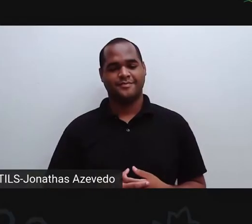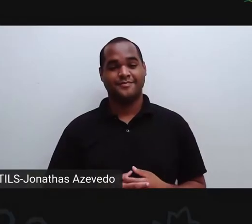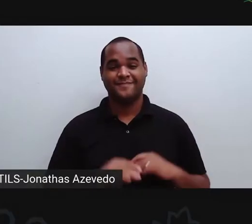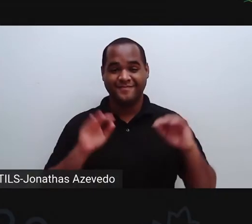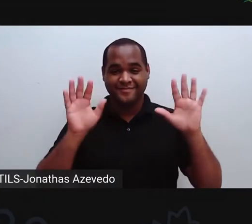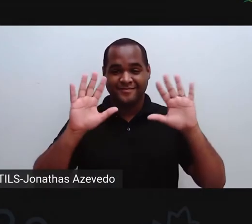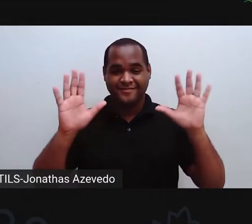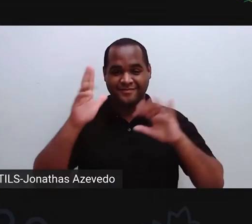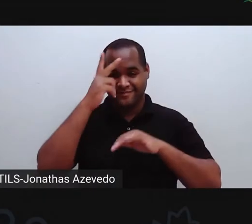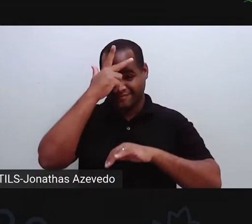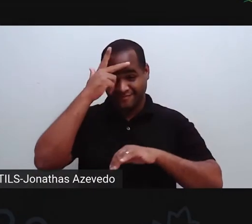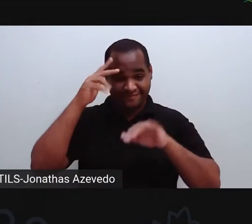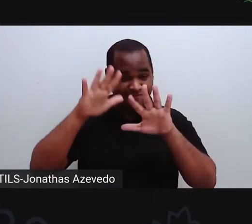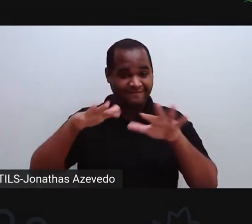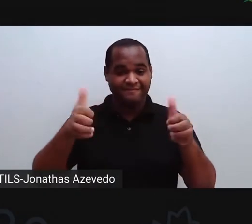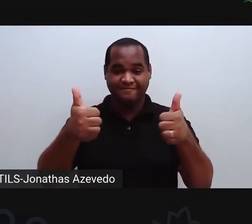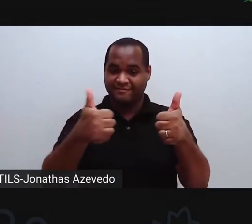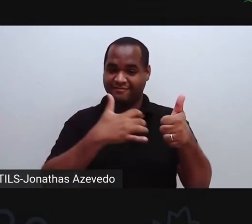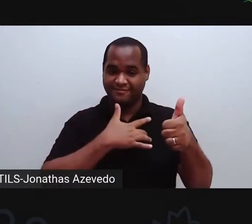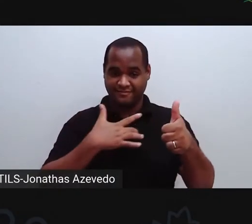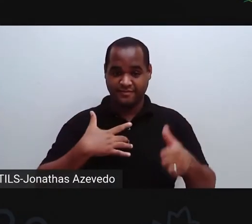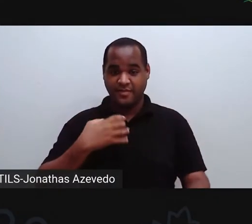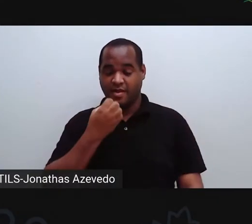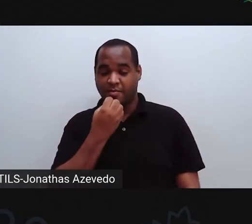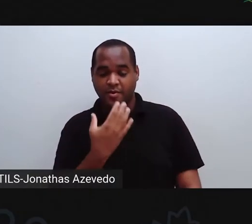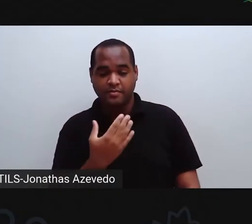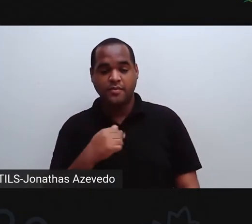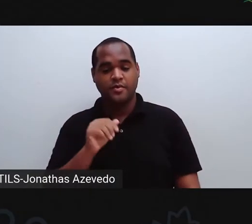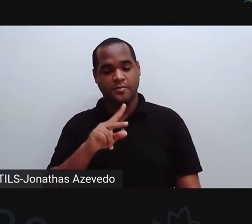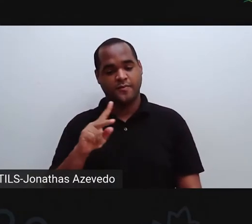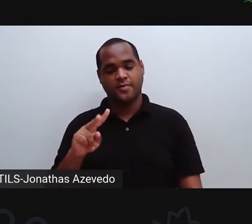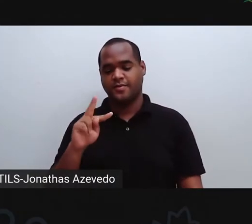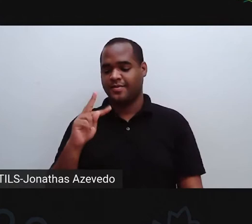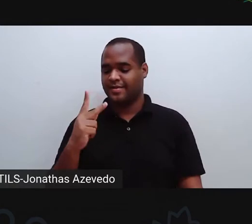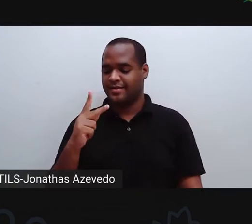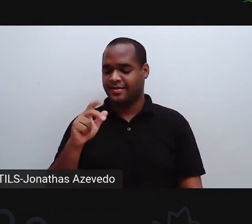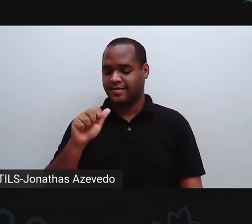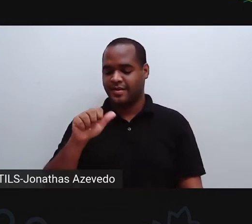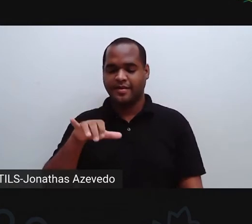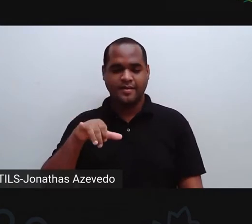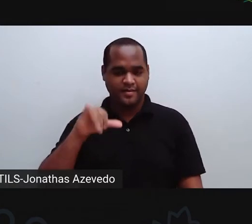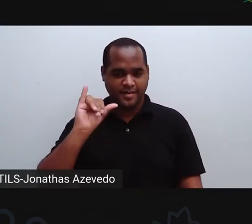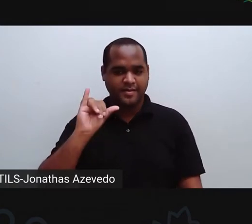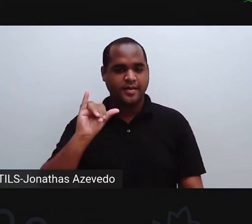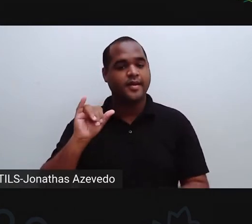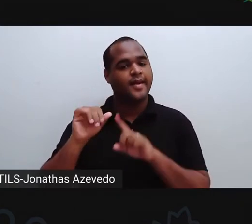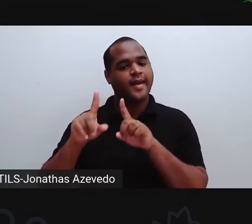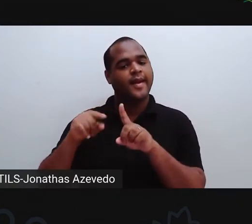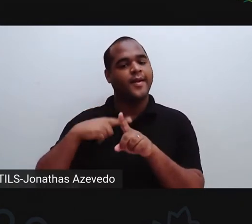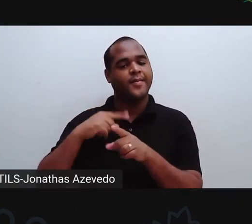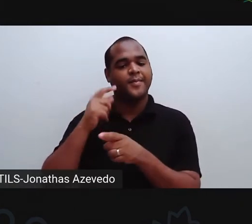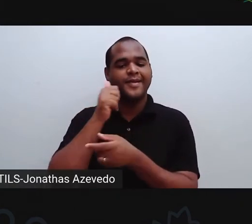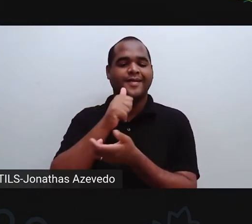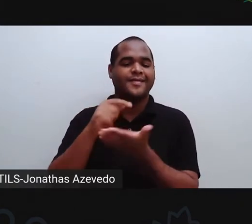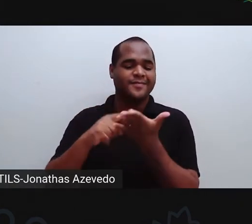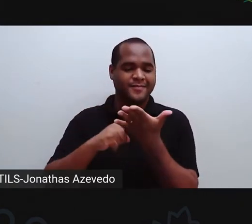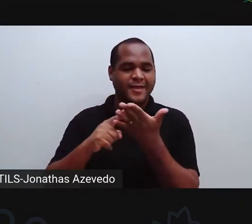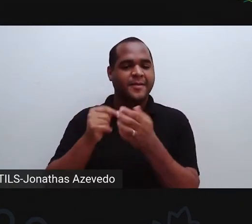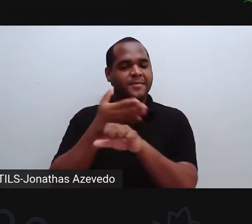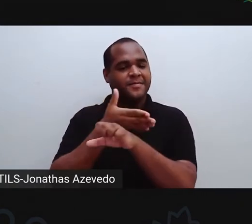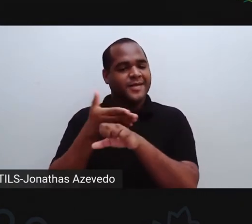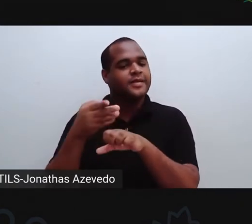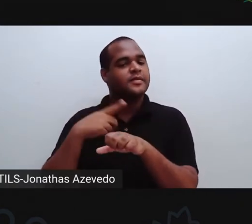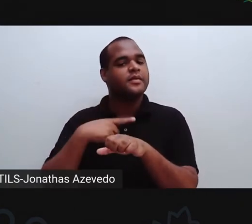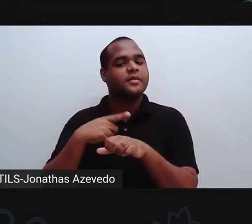Olá pessoal, tudo bem com vocês? Eu sou a professora Tara Santos de Ciência, sou uma mulher de pele clara, tenho um cabelo